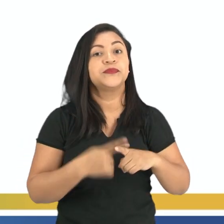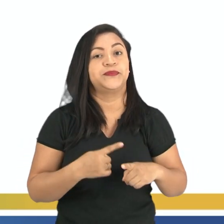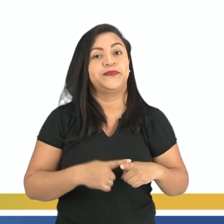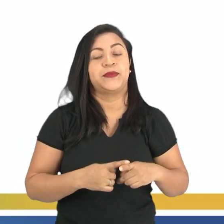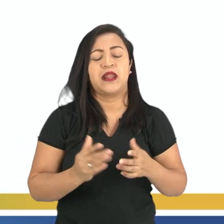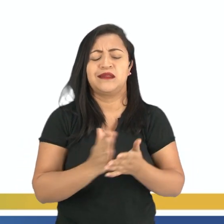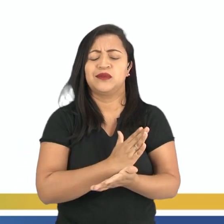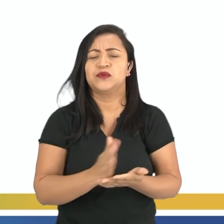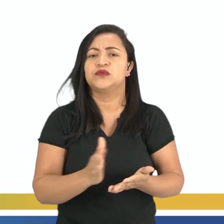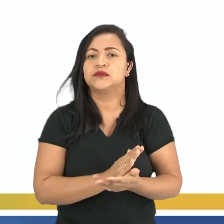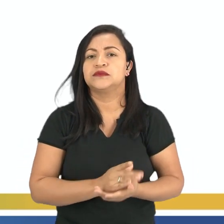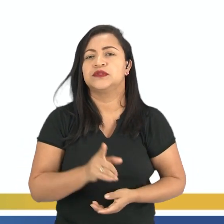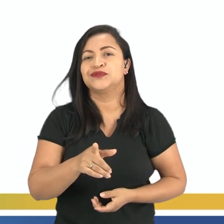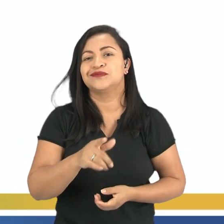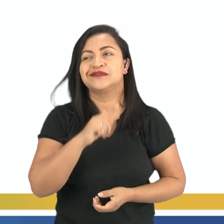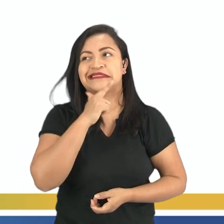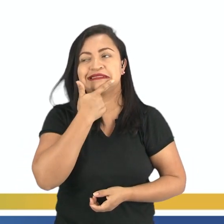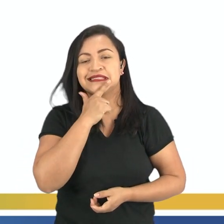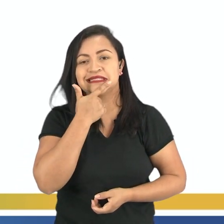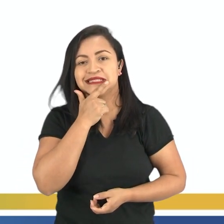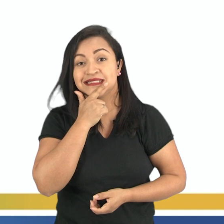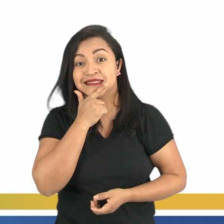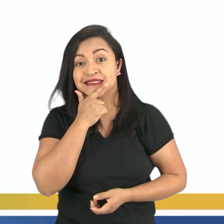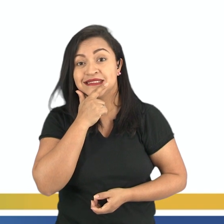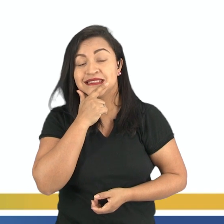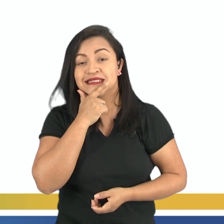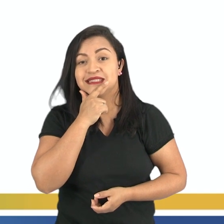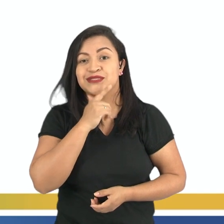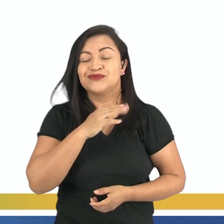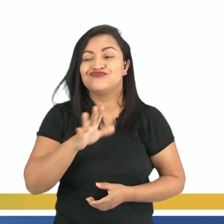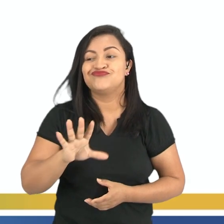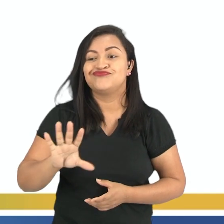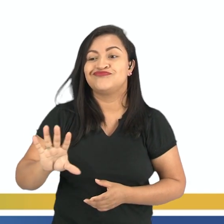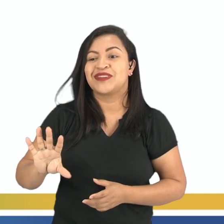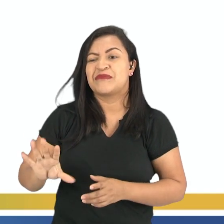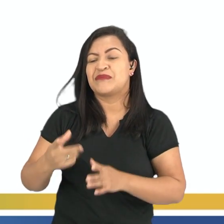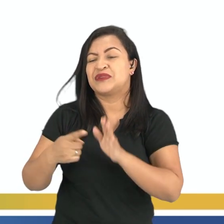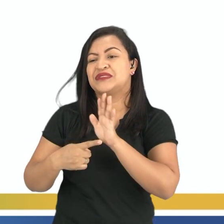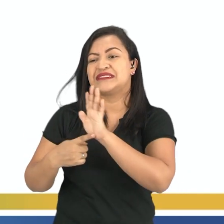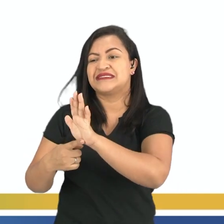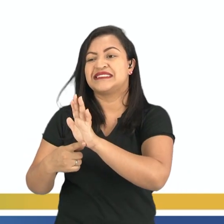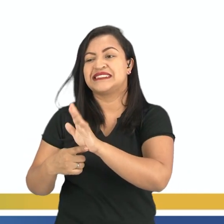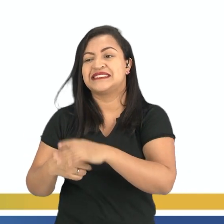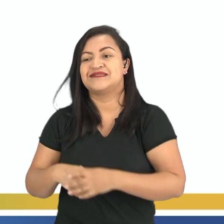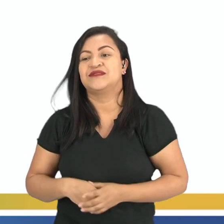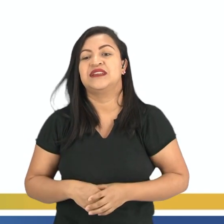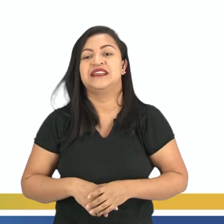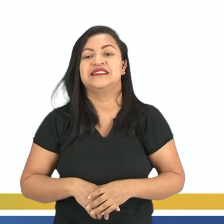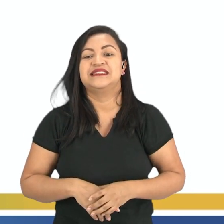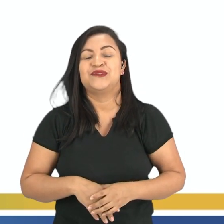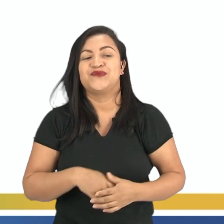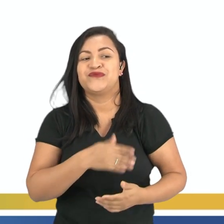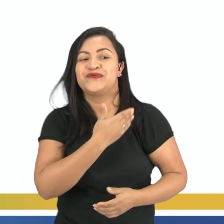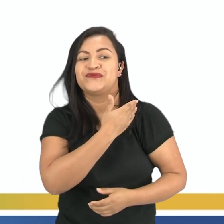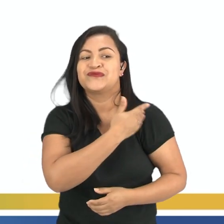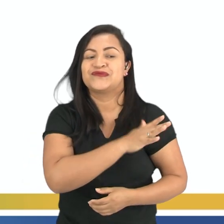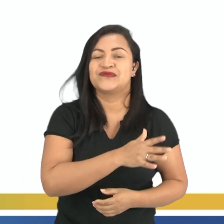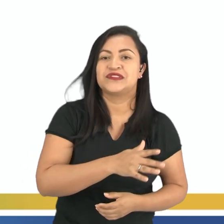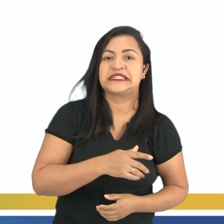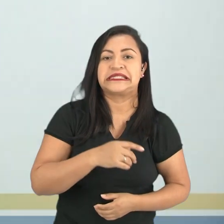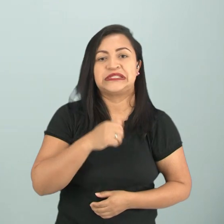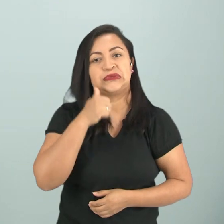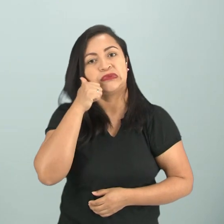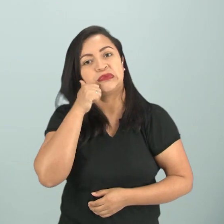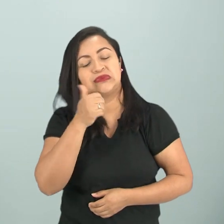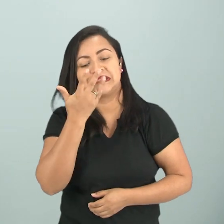vezes algo que você considera cômico ou engraçado mostra uma situação vexatória de alguém, de uma criança, de uma mulher, de um homem.